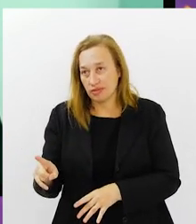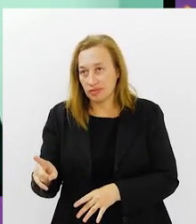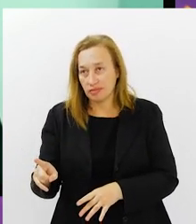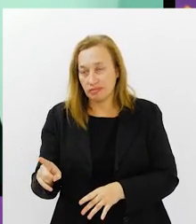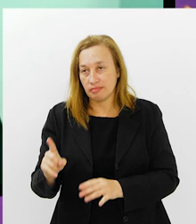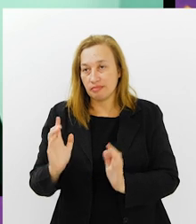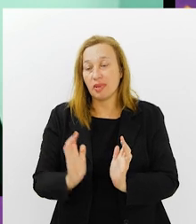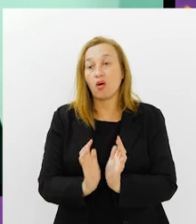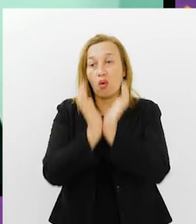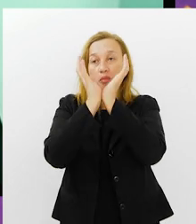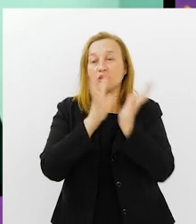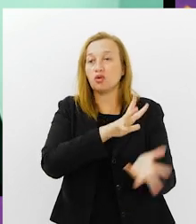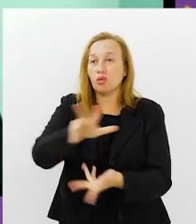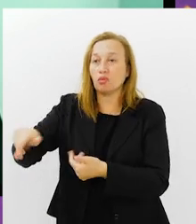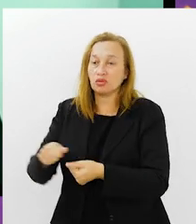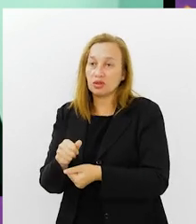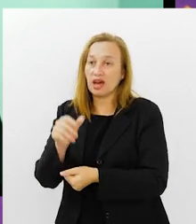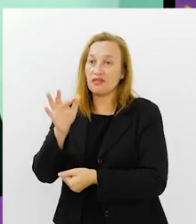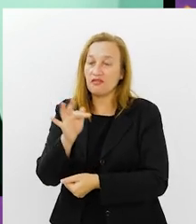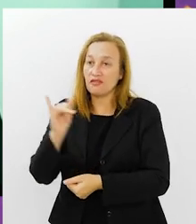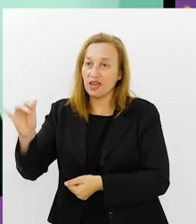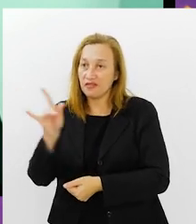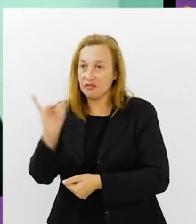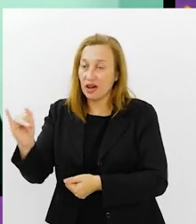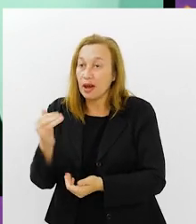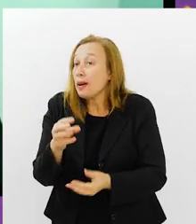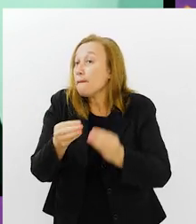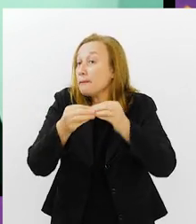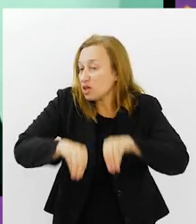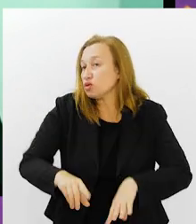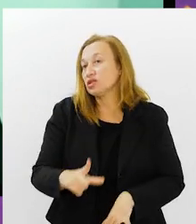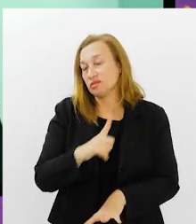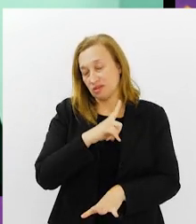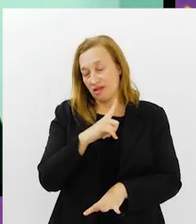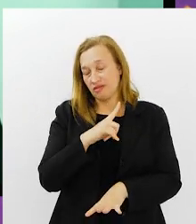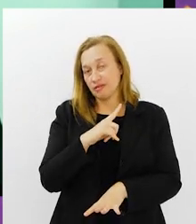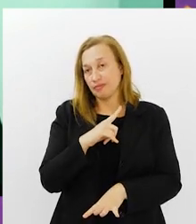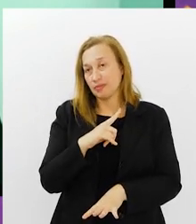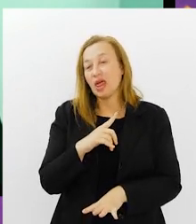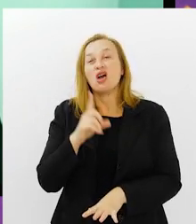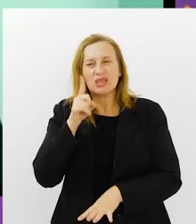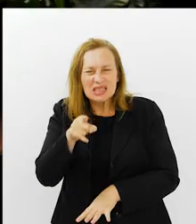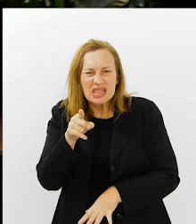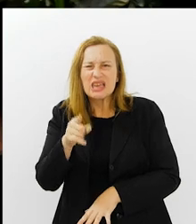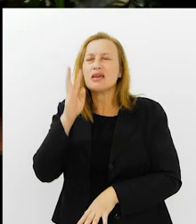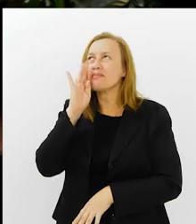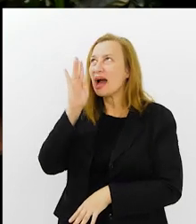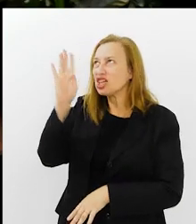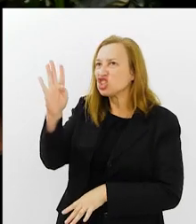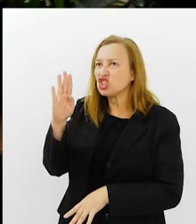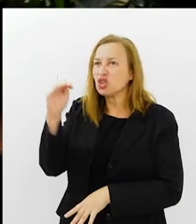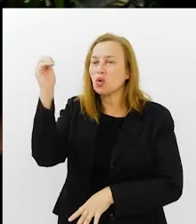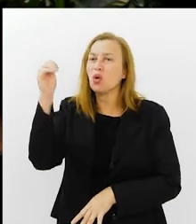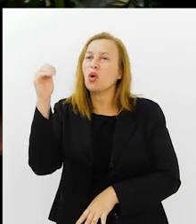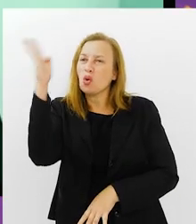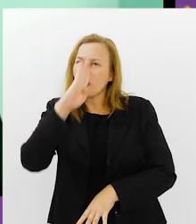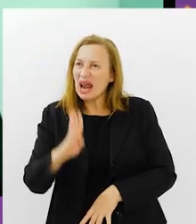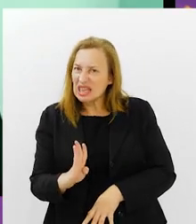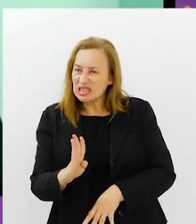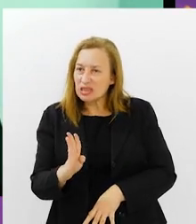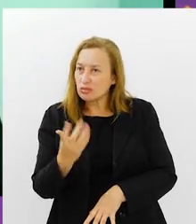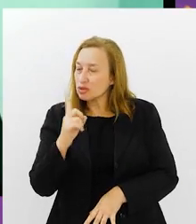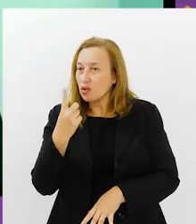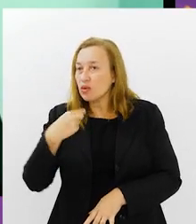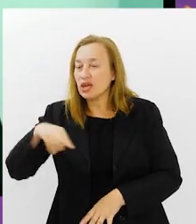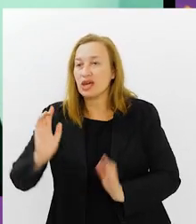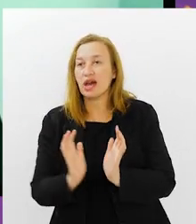Não tinha bola para ir para a Copa. Não foi. E a FIFA amargou o prejuízo pelo fato da Itália não ter ido. Você imagina se